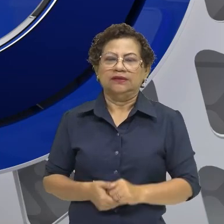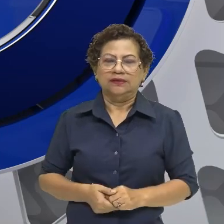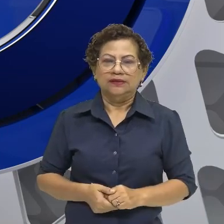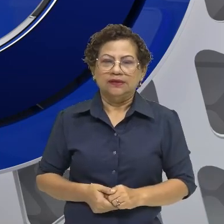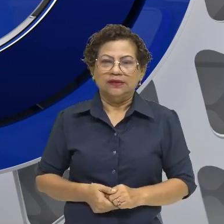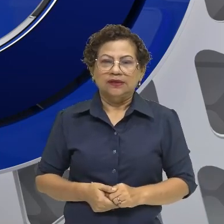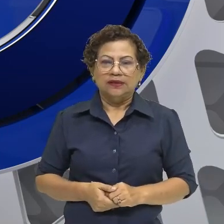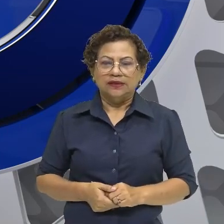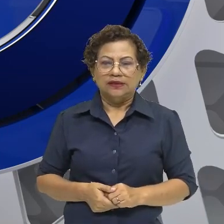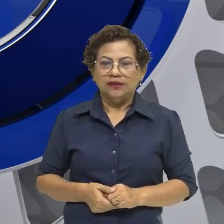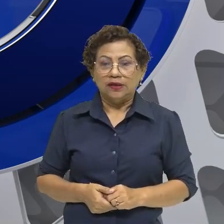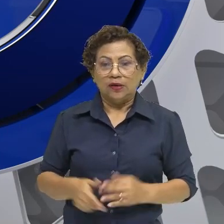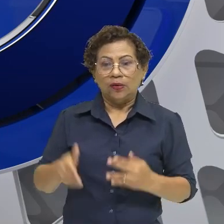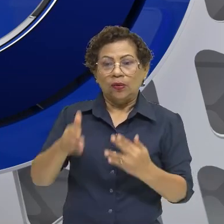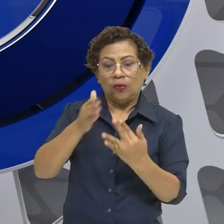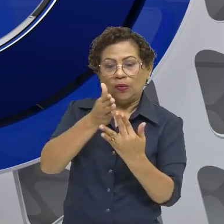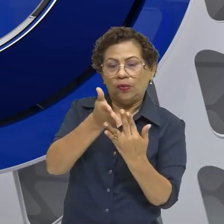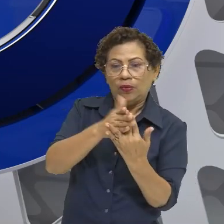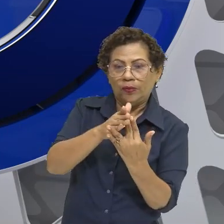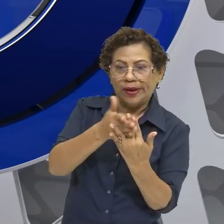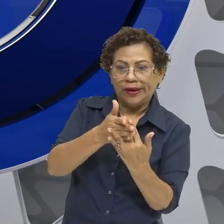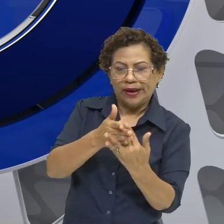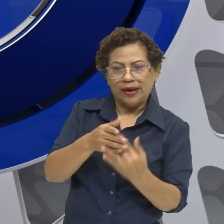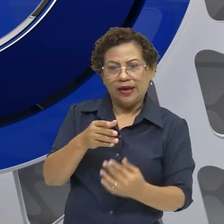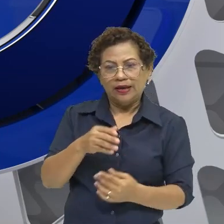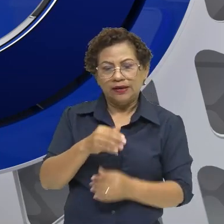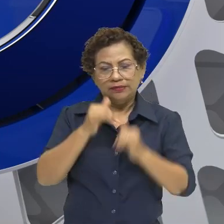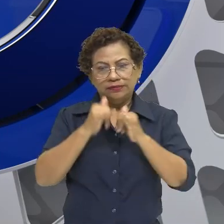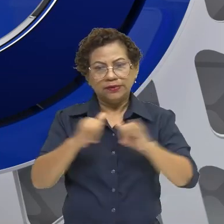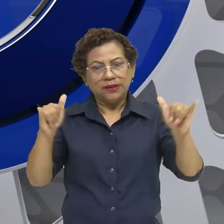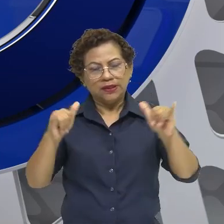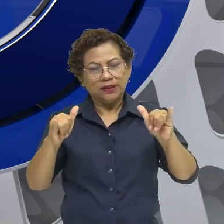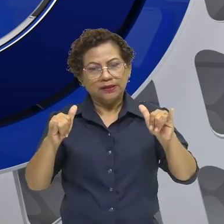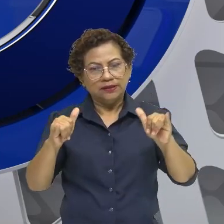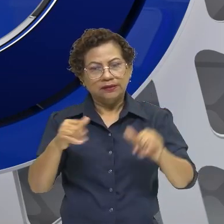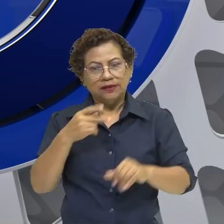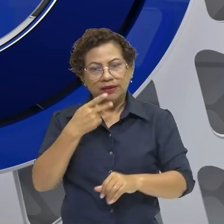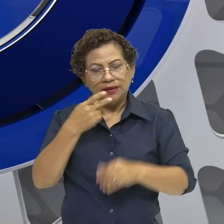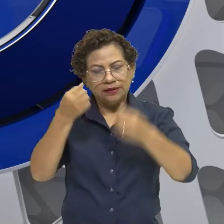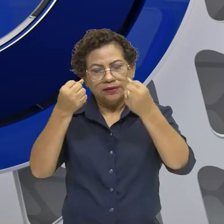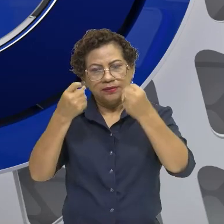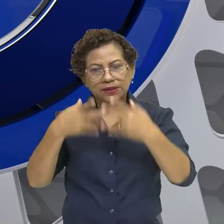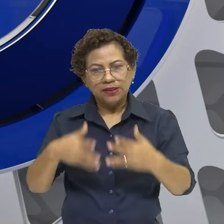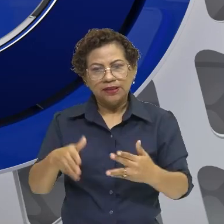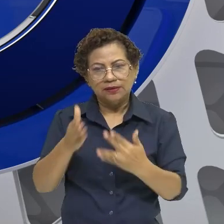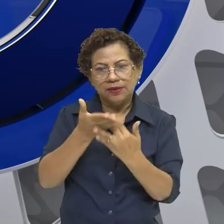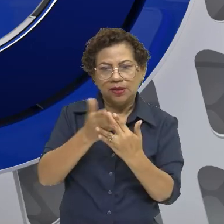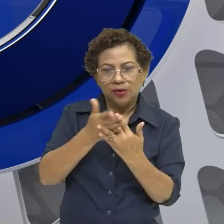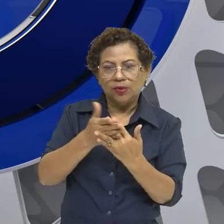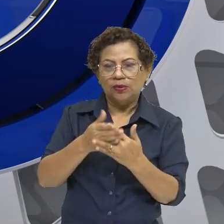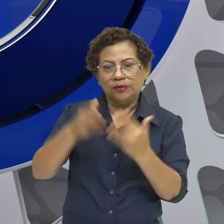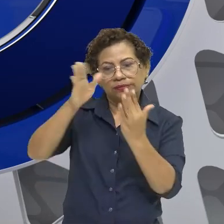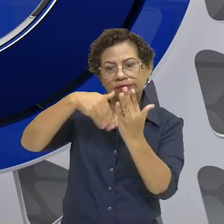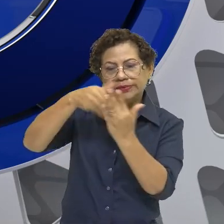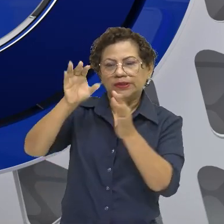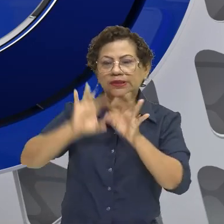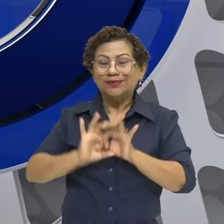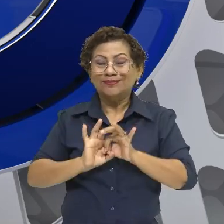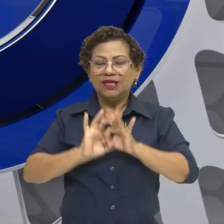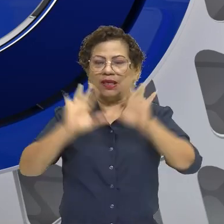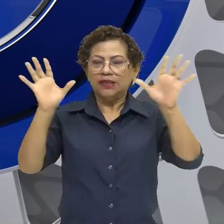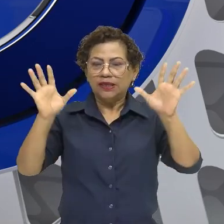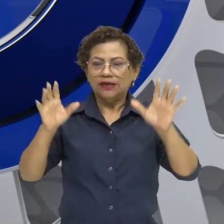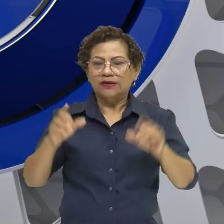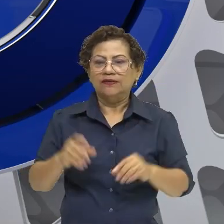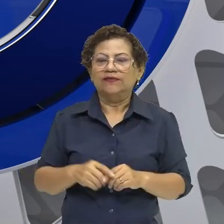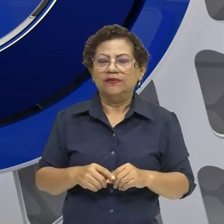tira esse pensamento e diz que a arte tem que ser muito mais livre. Trabalha com a questão das curvaturas, das